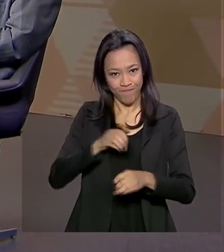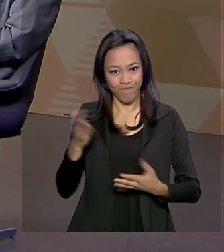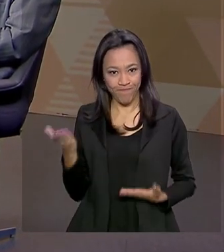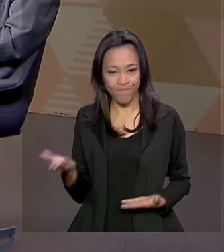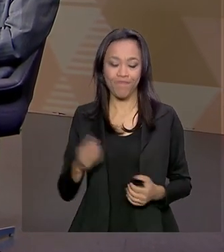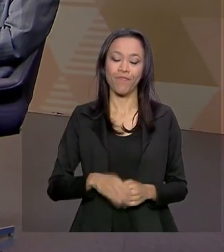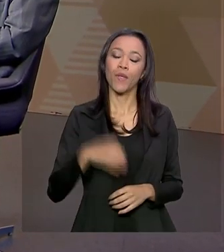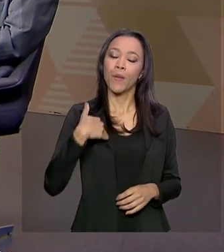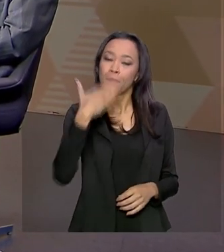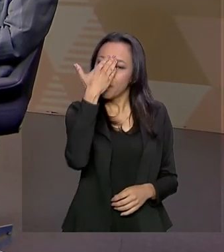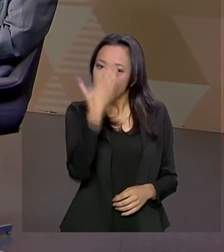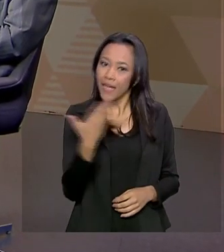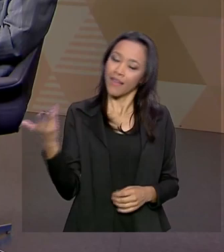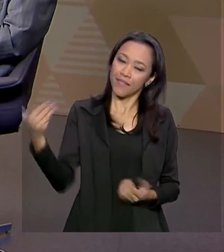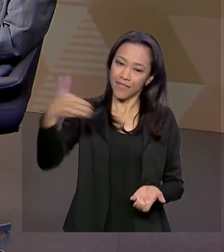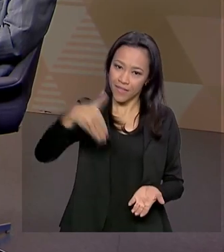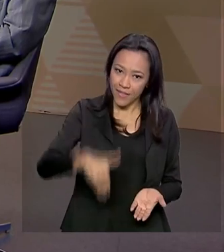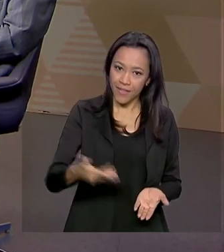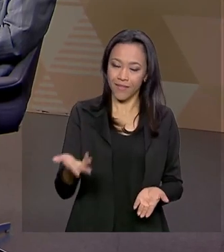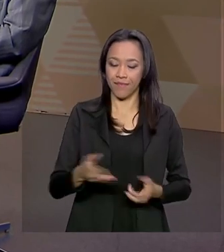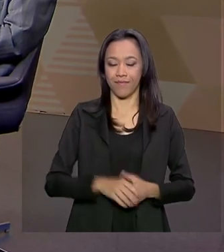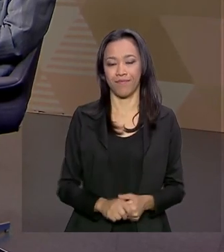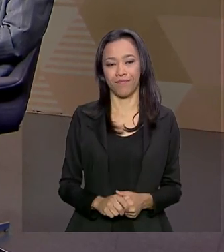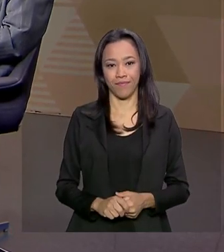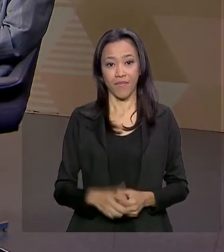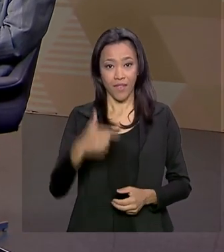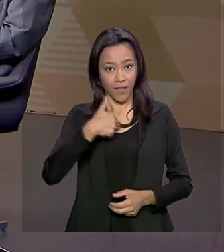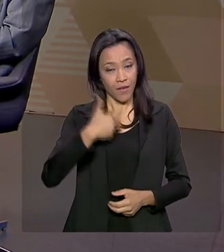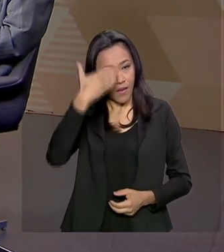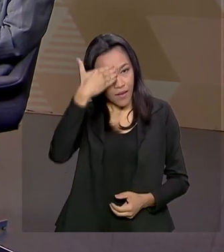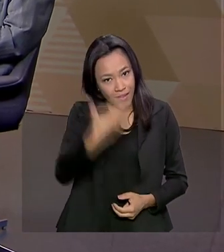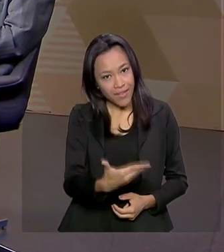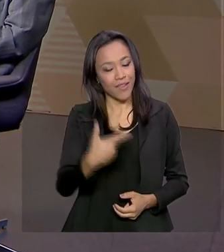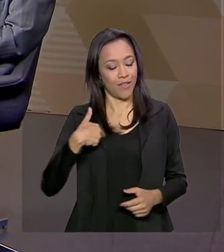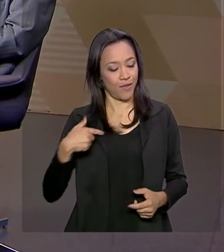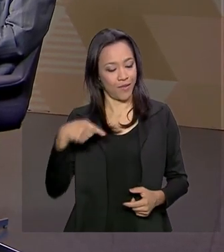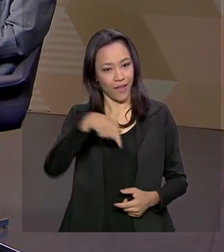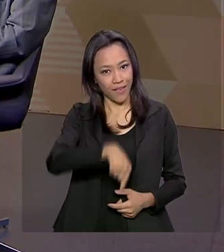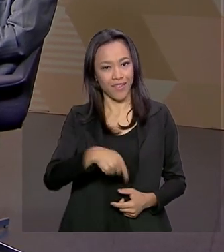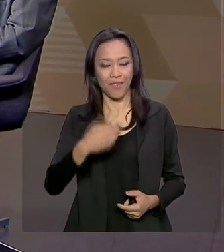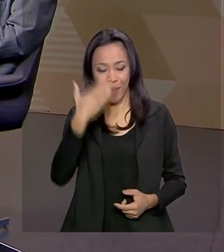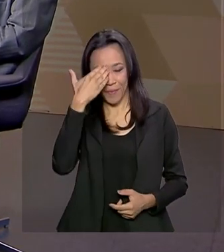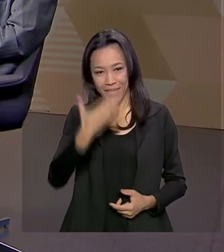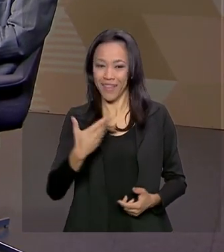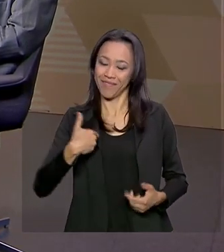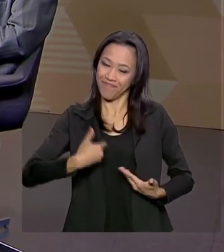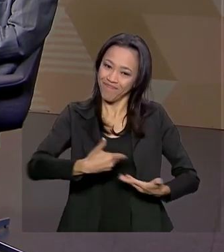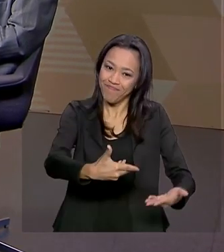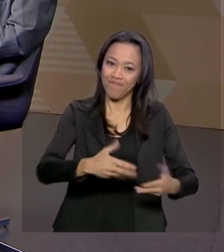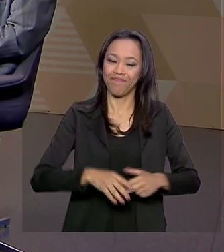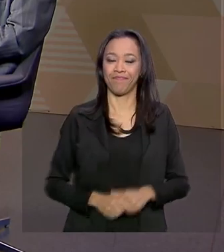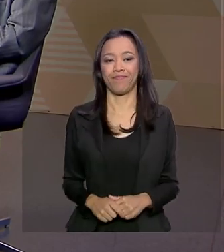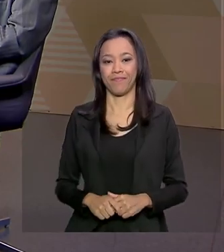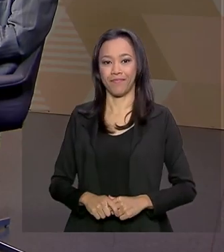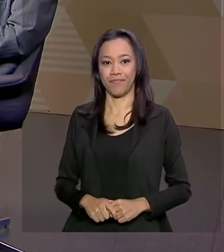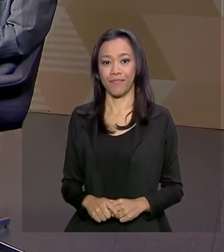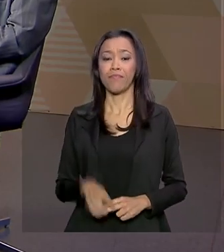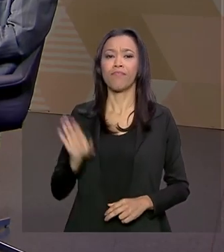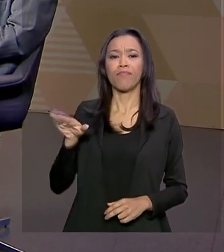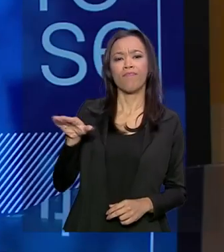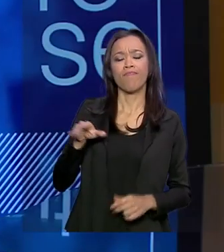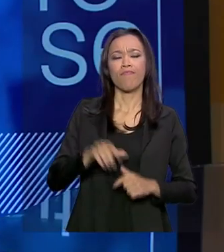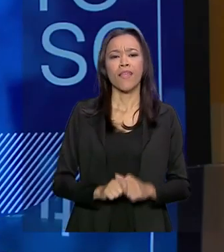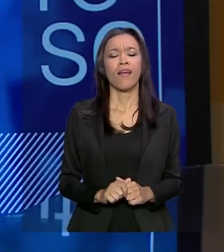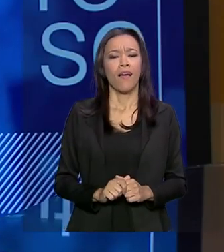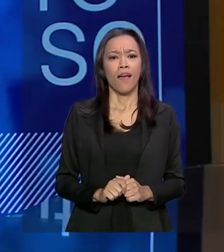Muito obrigado pela presença aqui no Brasil em Pauta, ministro. Eu que agradeço a oportunidade, Paulo. Obrigado por me receber. Ministro,